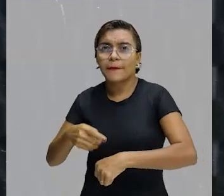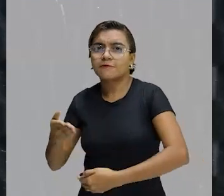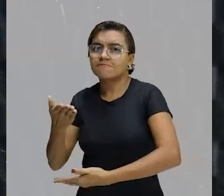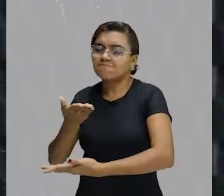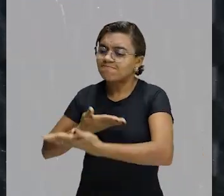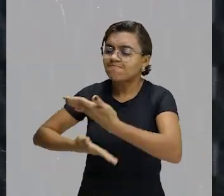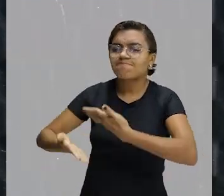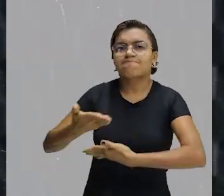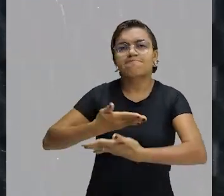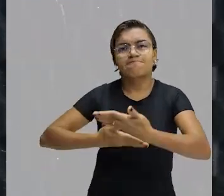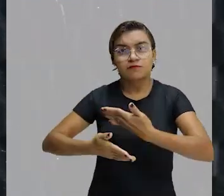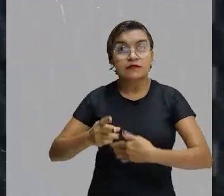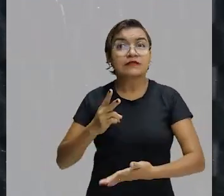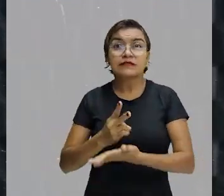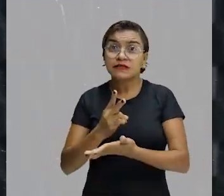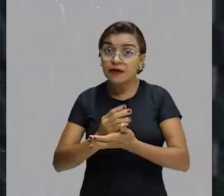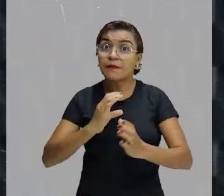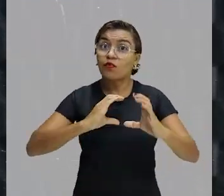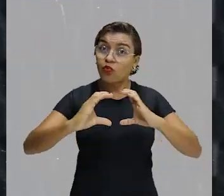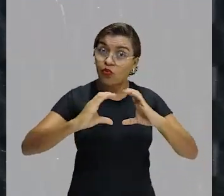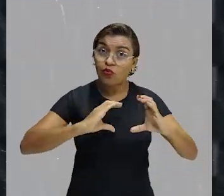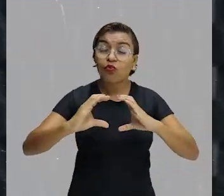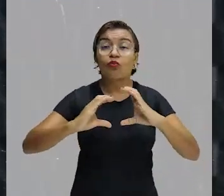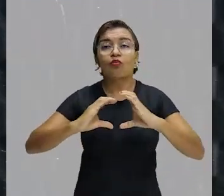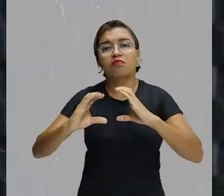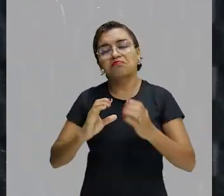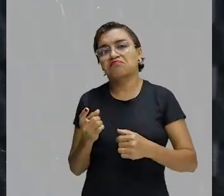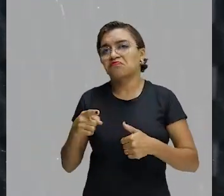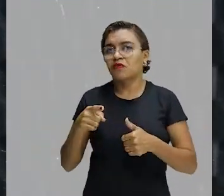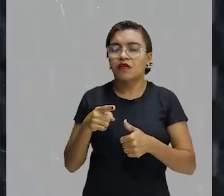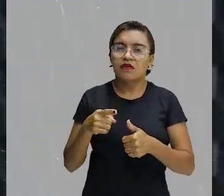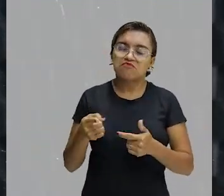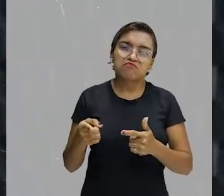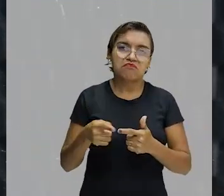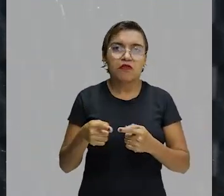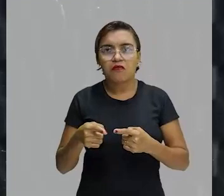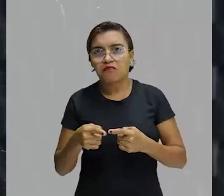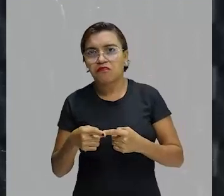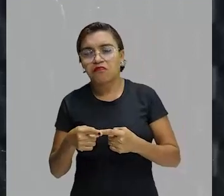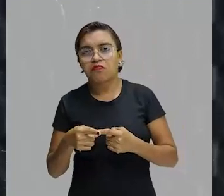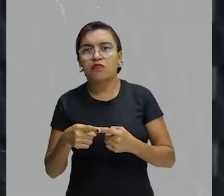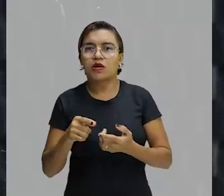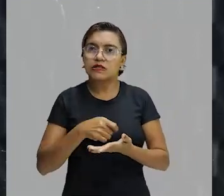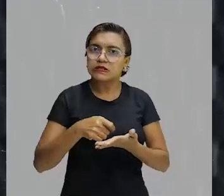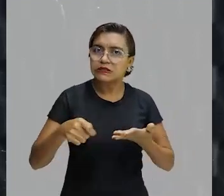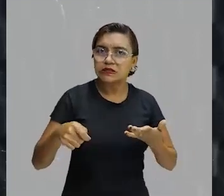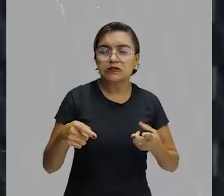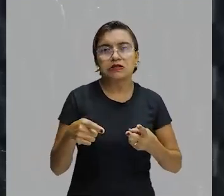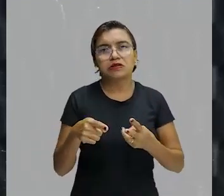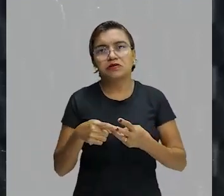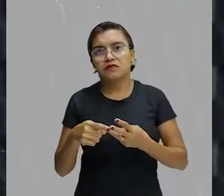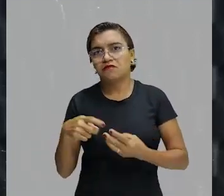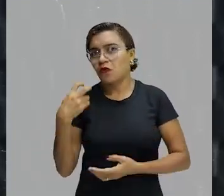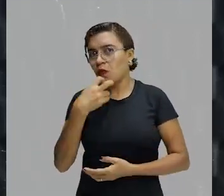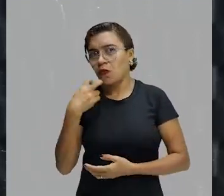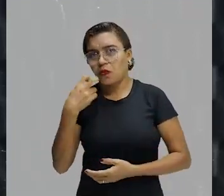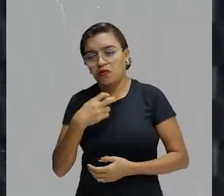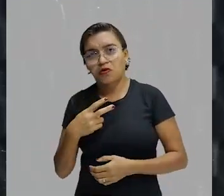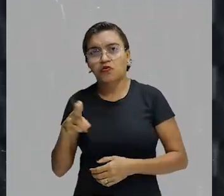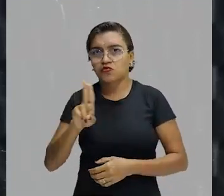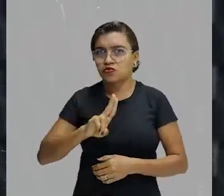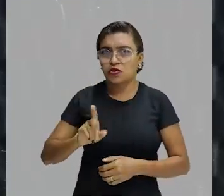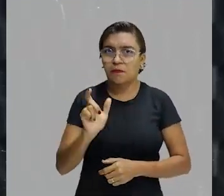O tempo inteiro nós estamos nos comunicando, seja de forma escrita, seja de forma oral, verbal ou não verbal.